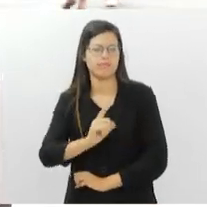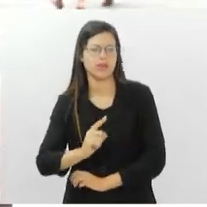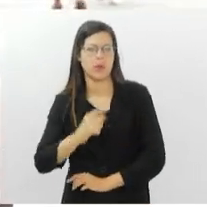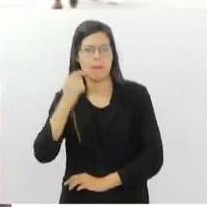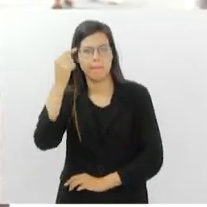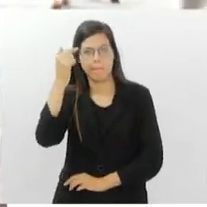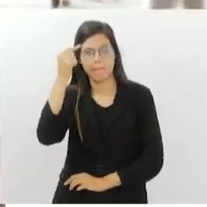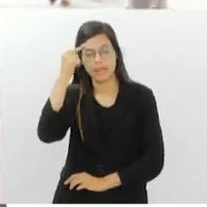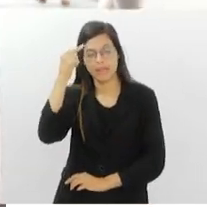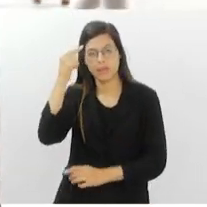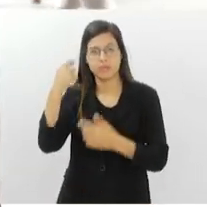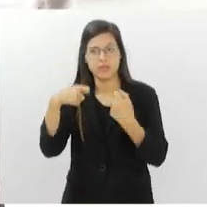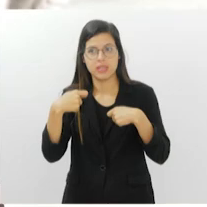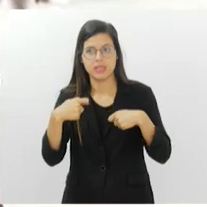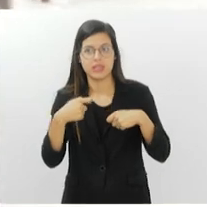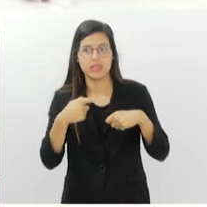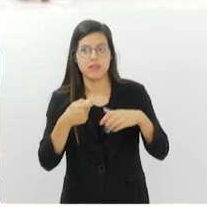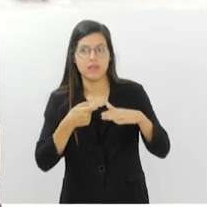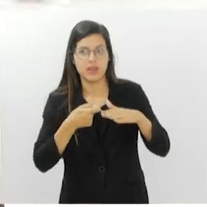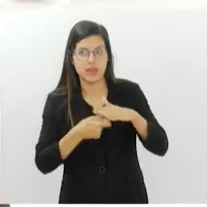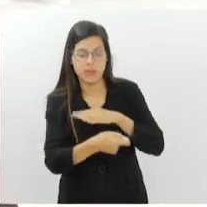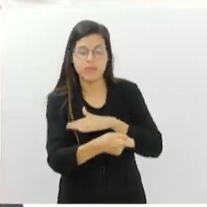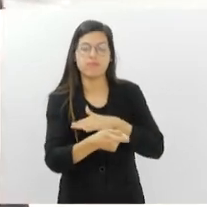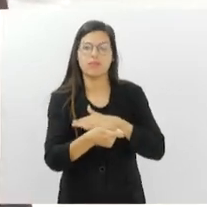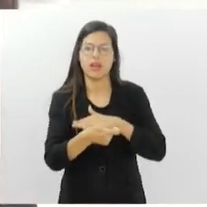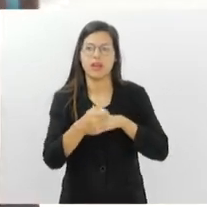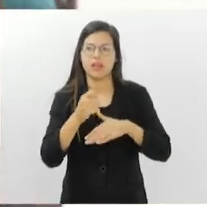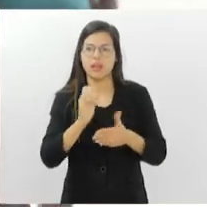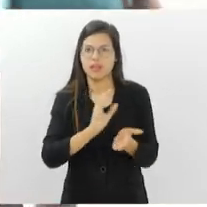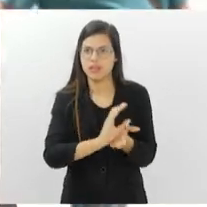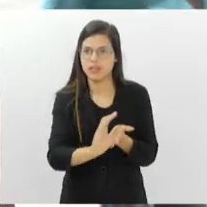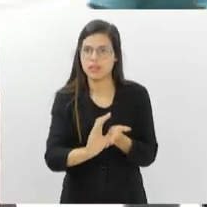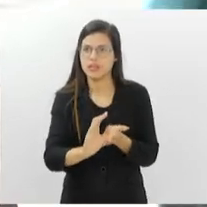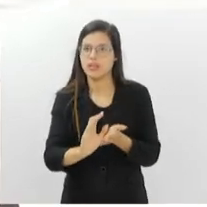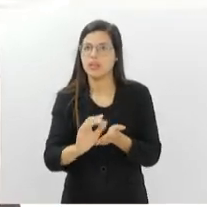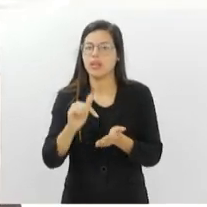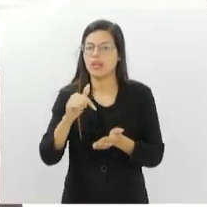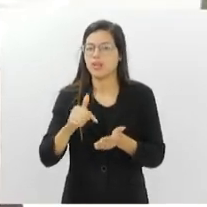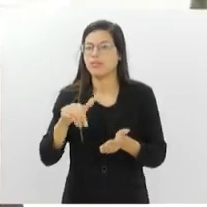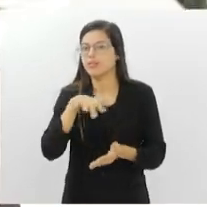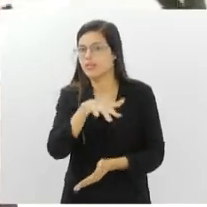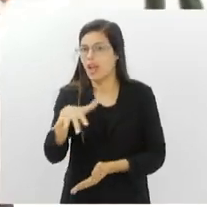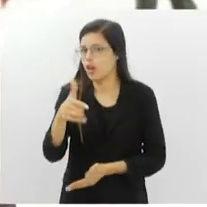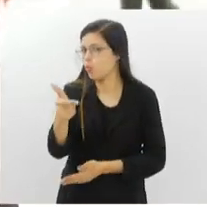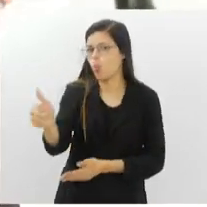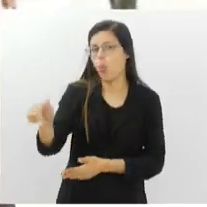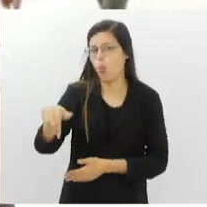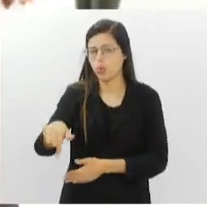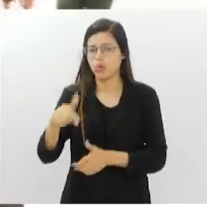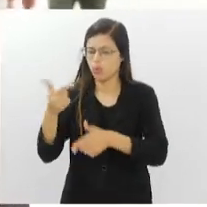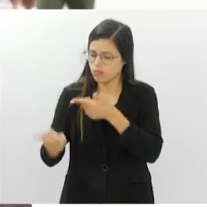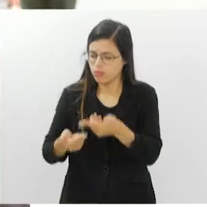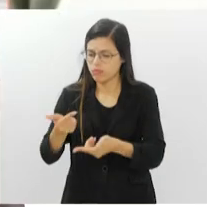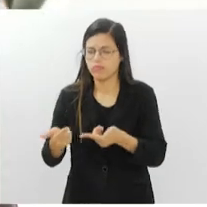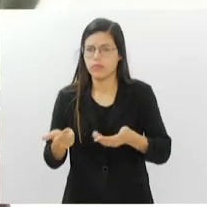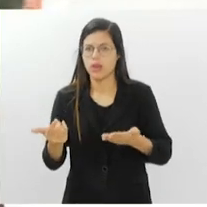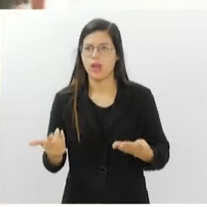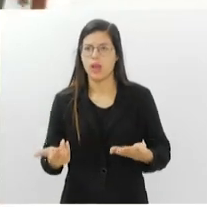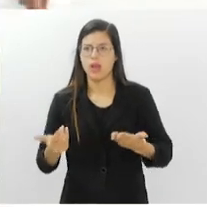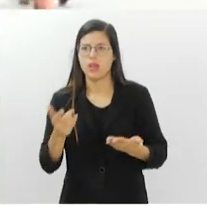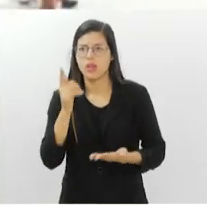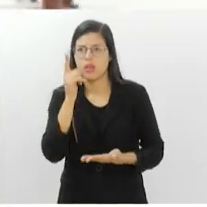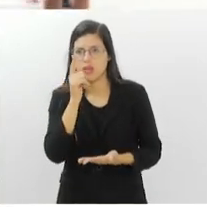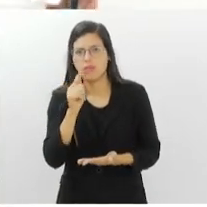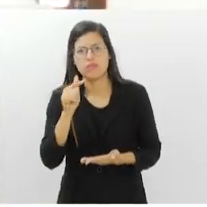empreender dentro do negócio, que eu trabalhava dos outros para poder crescer. E deu certo, cresci. Cheguei a